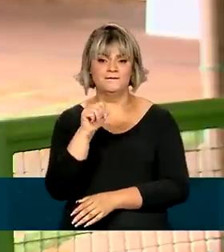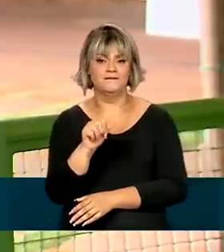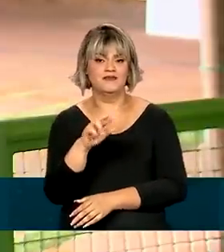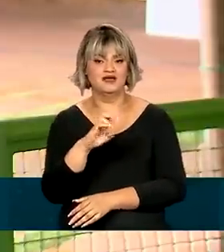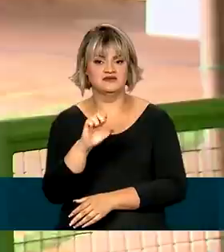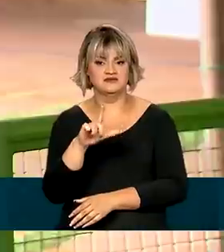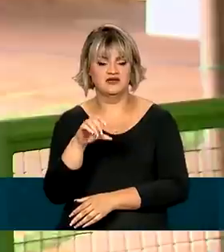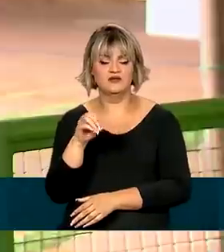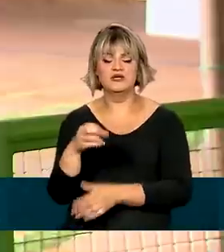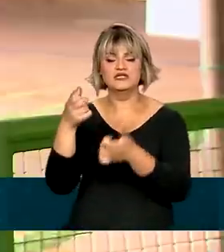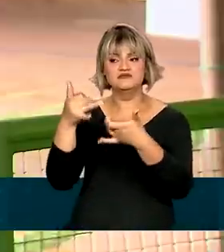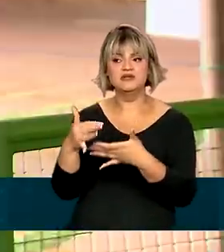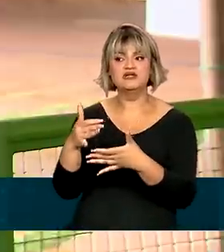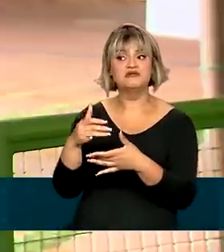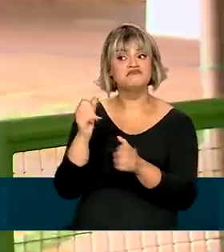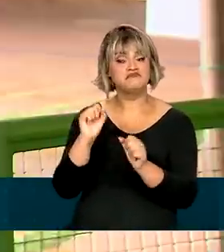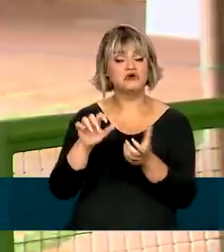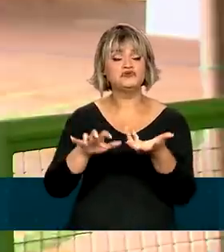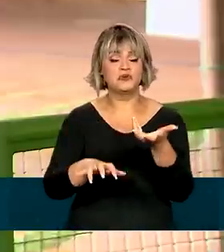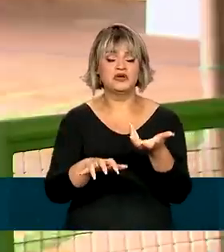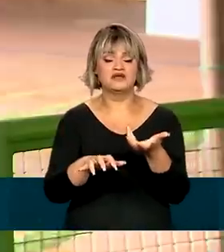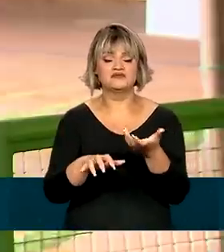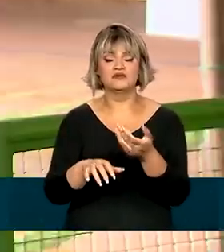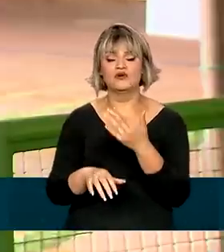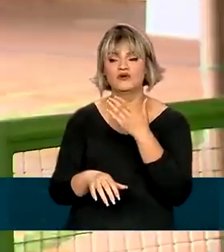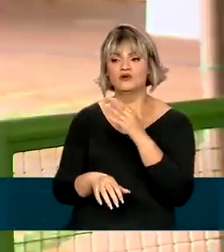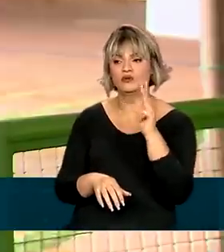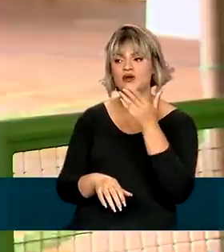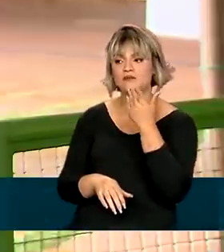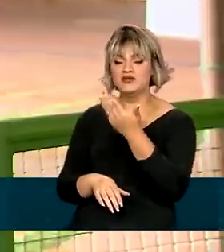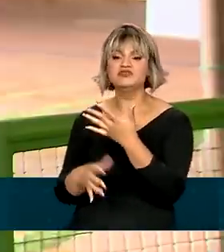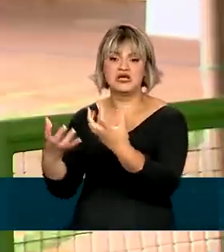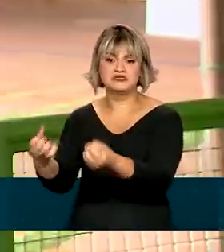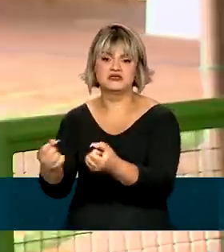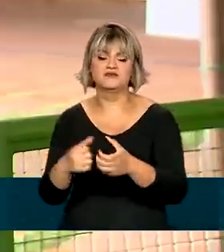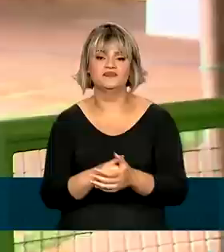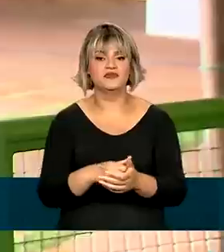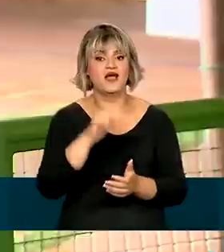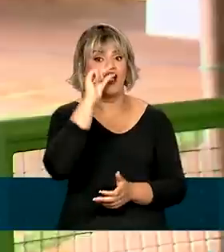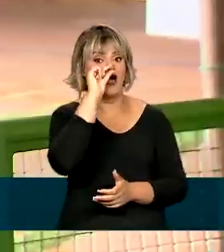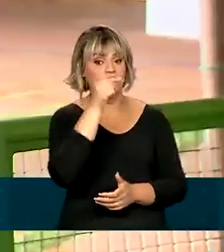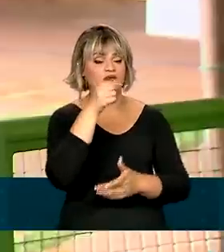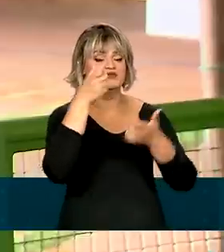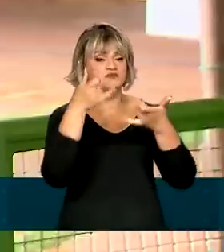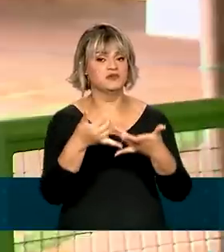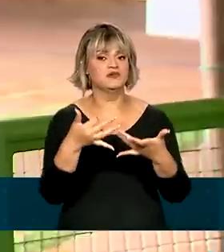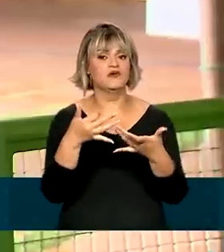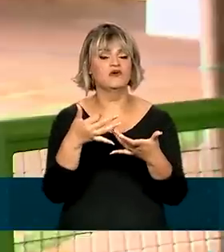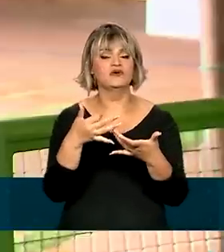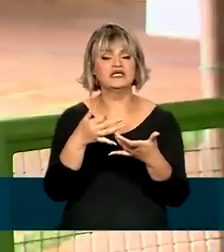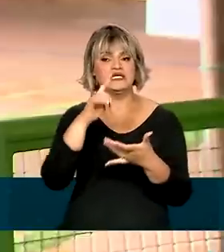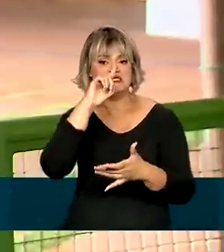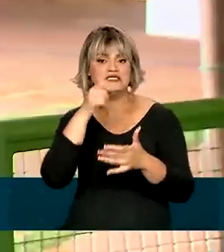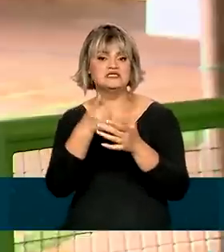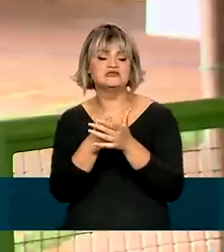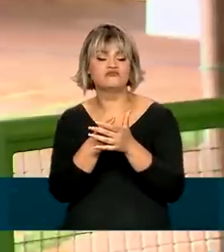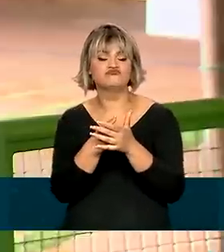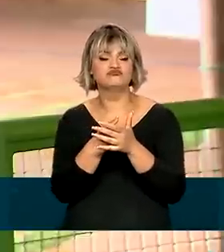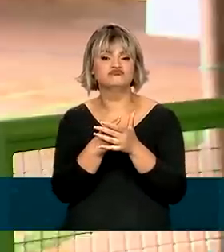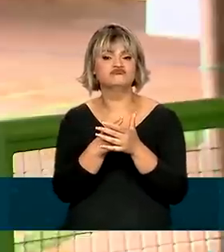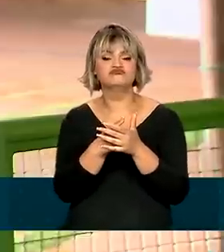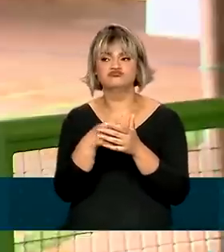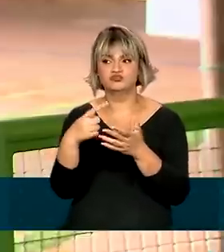tendência é que o Congresso atenda à solicitação do novo governo. Já Alckmin deixou claro que essa definição deve ser de forma